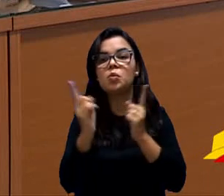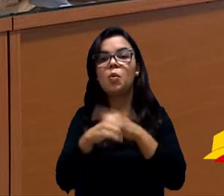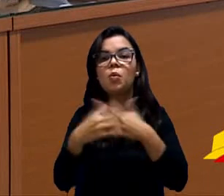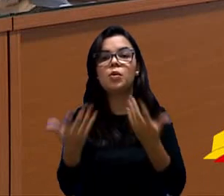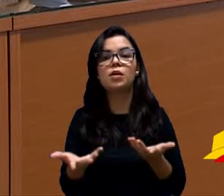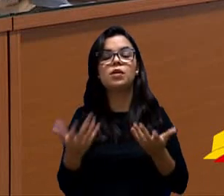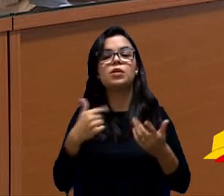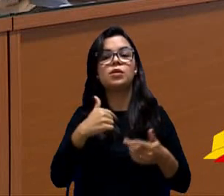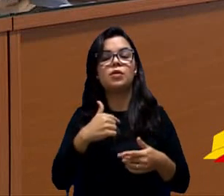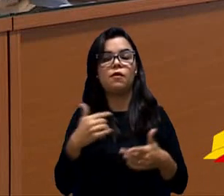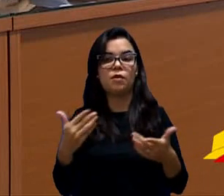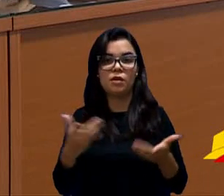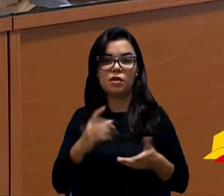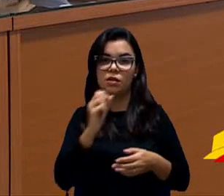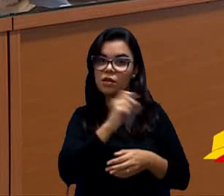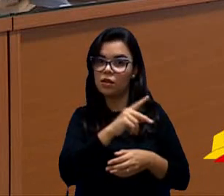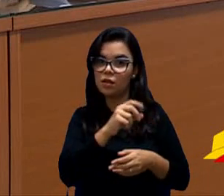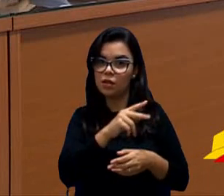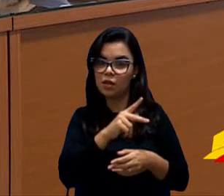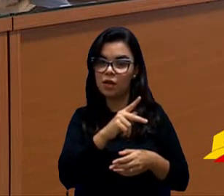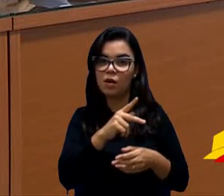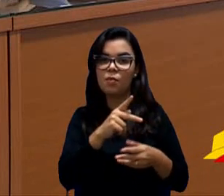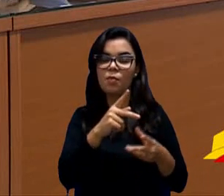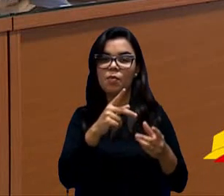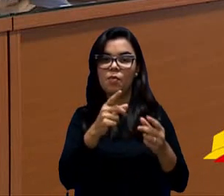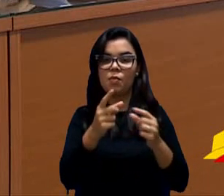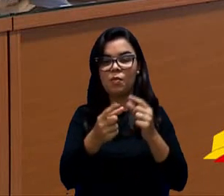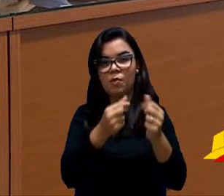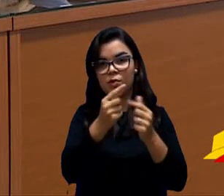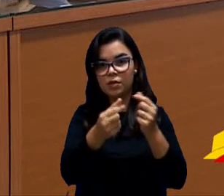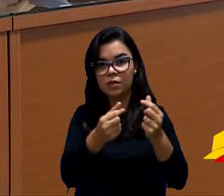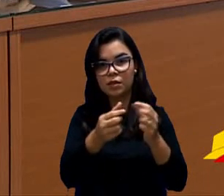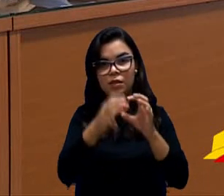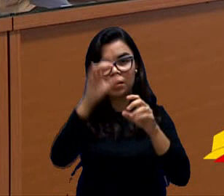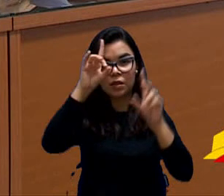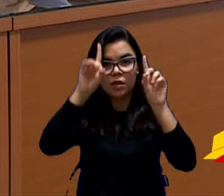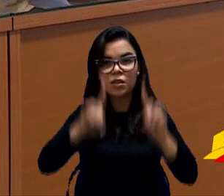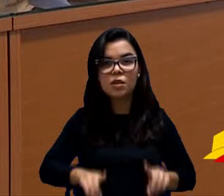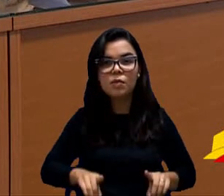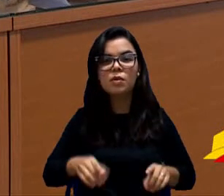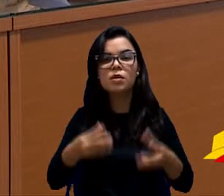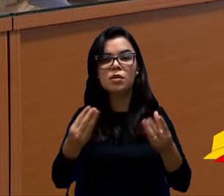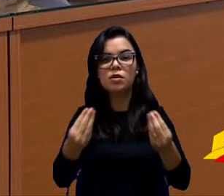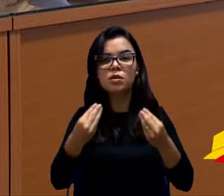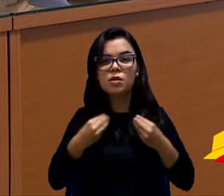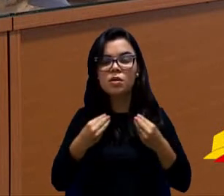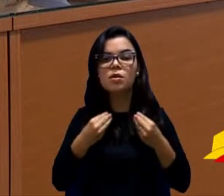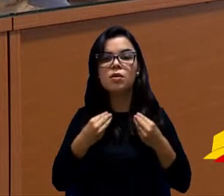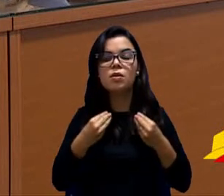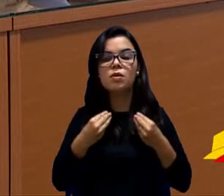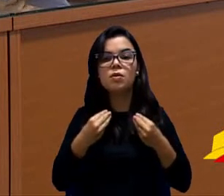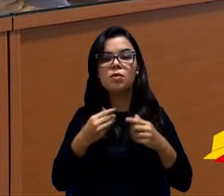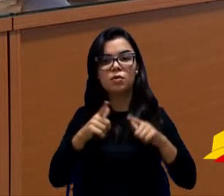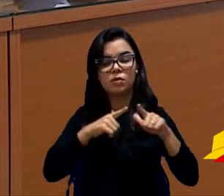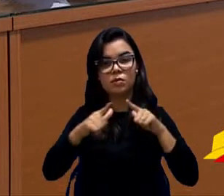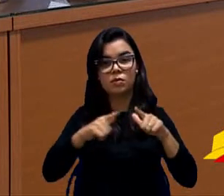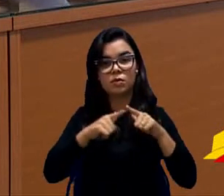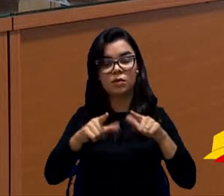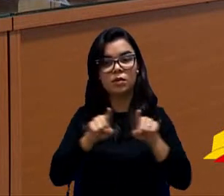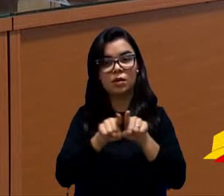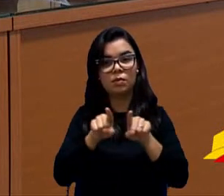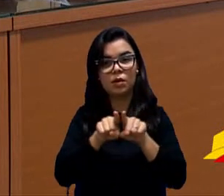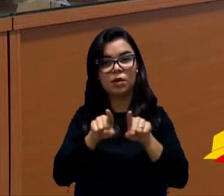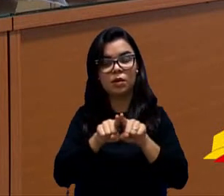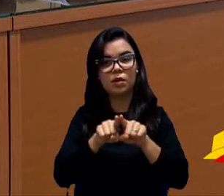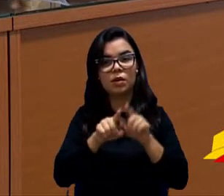a aposentadoria complementar e seifou o direito dele de ter o serviço também da Fundação